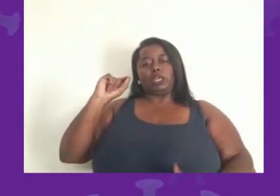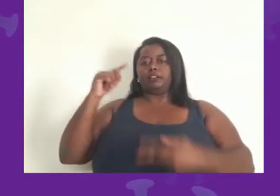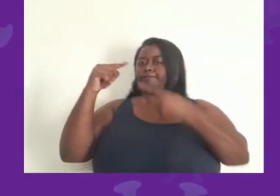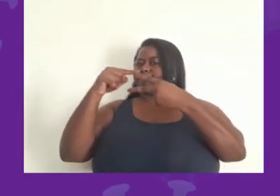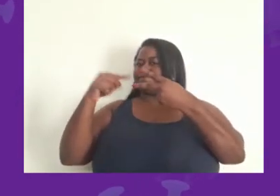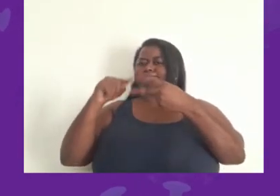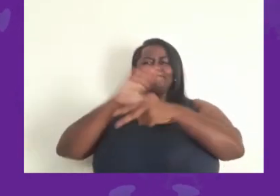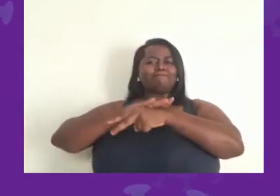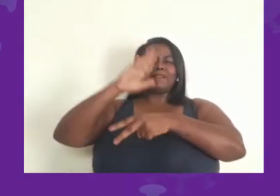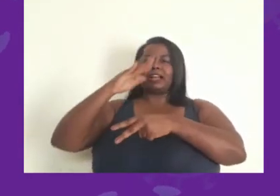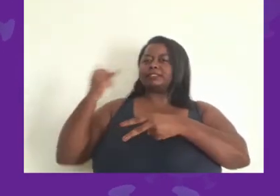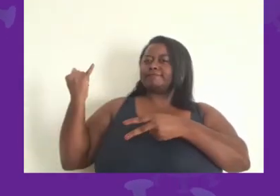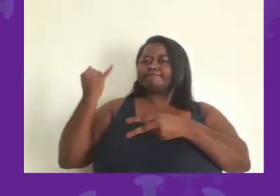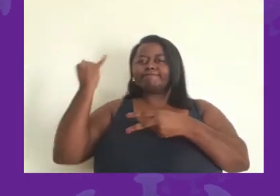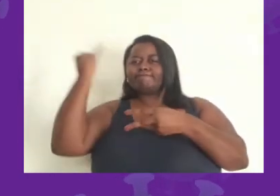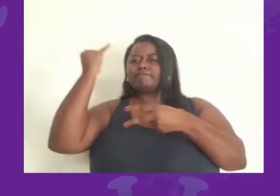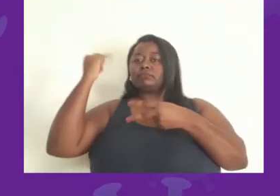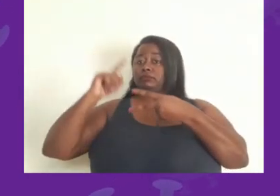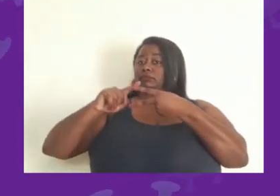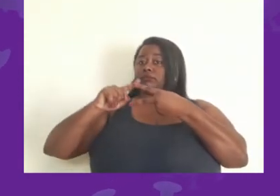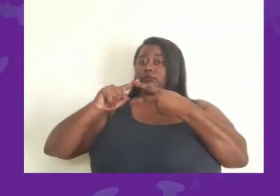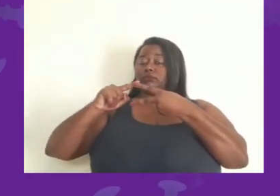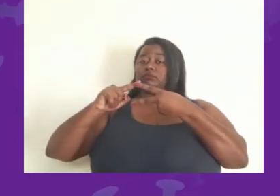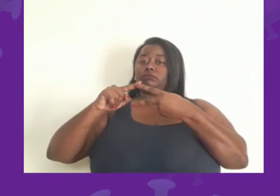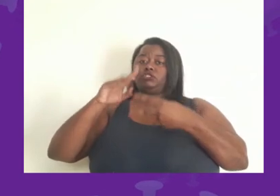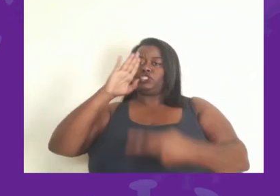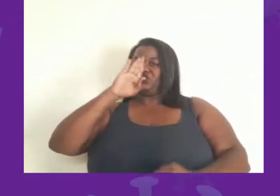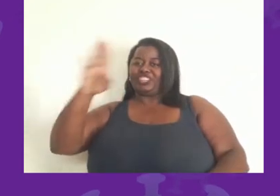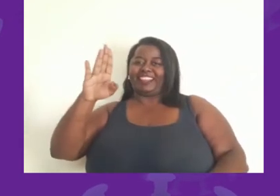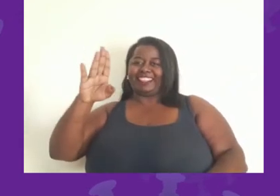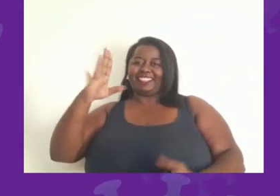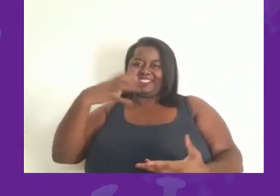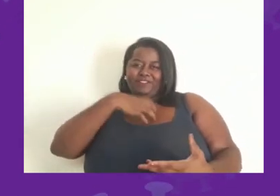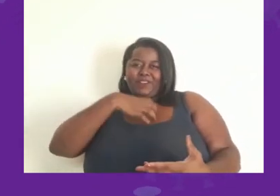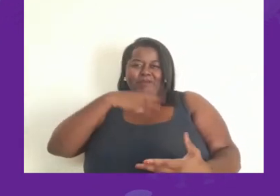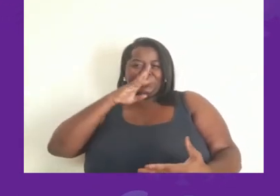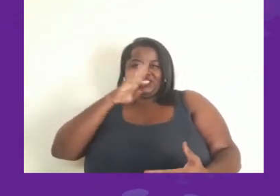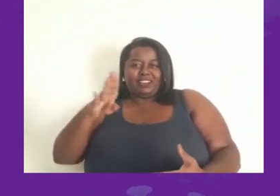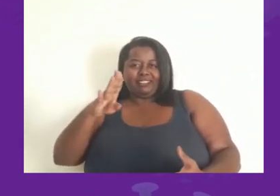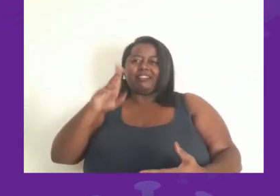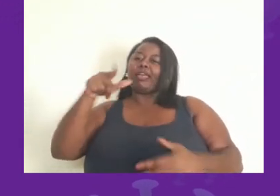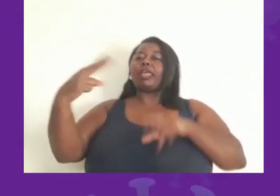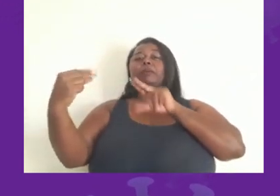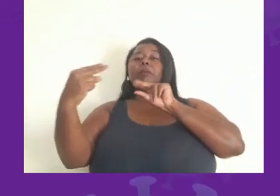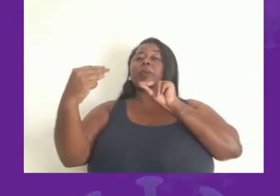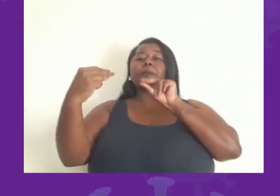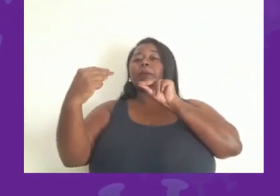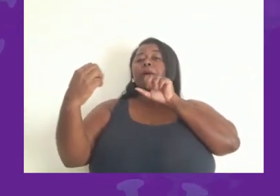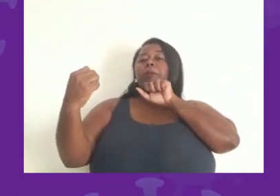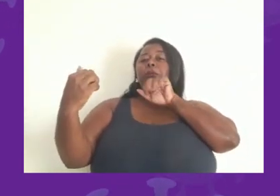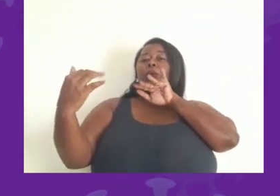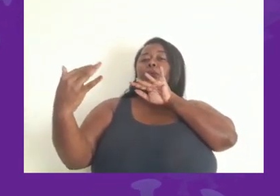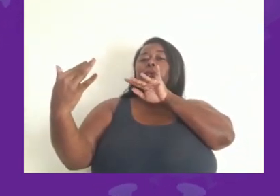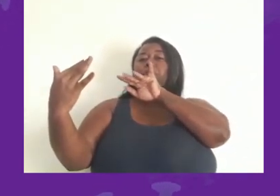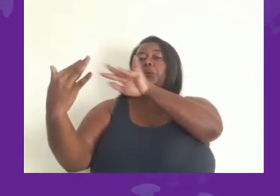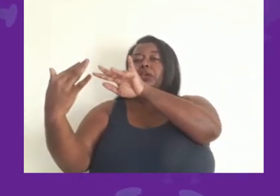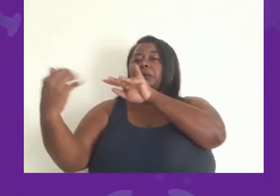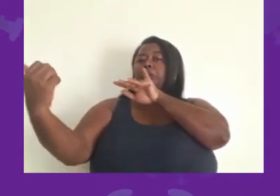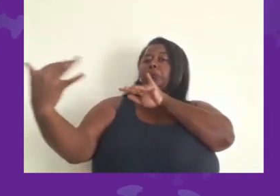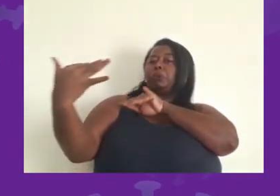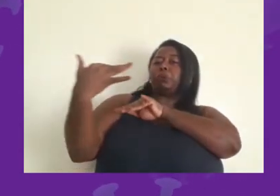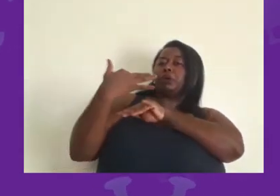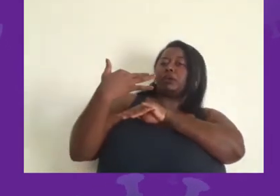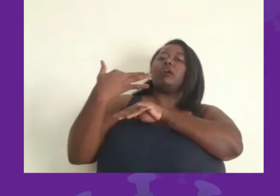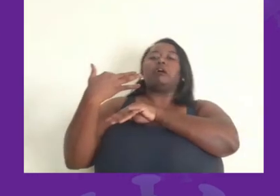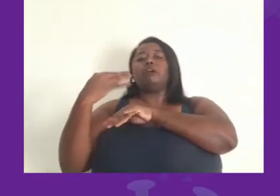essas duas vias são as mais importantes, via direta da saliva indo de uma pessoa para outra ou pela via indireta,